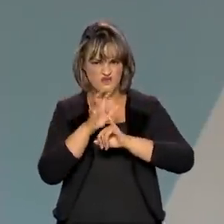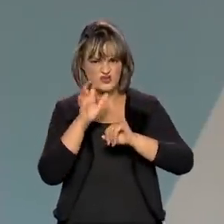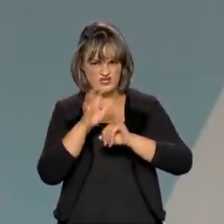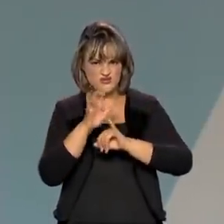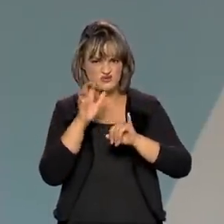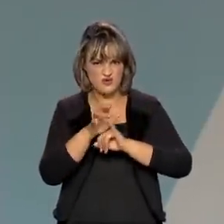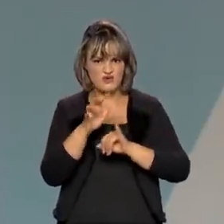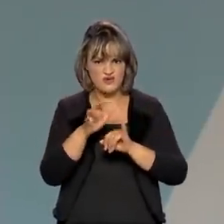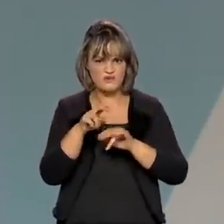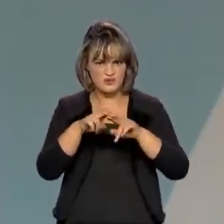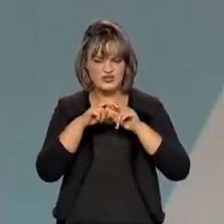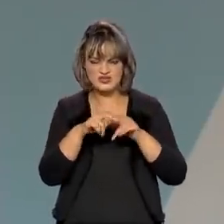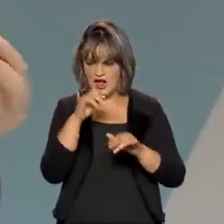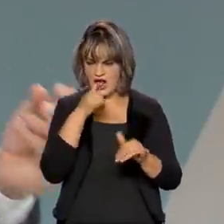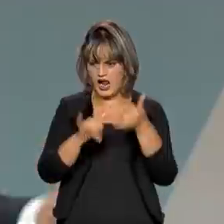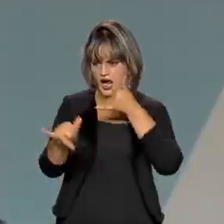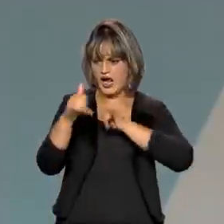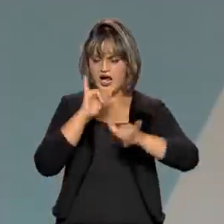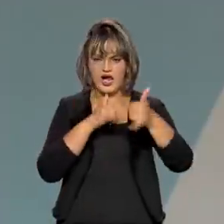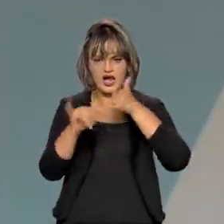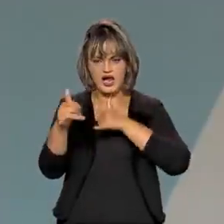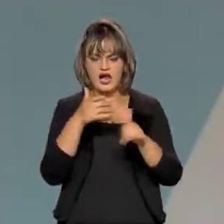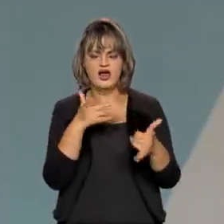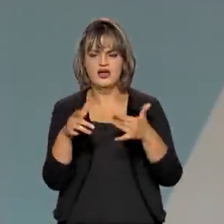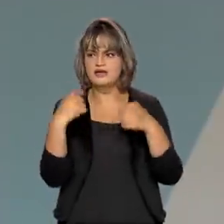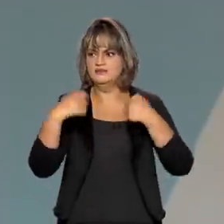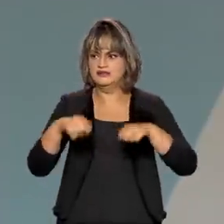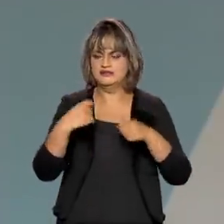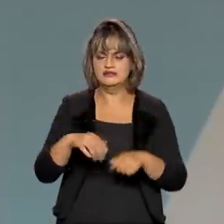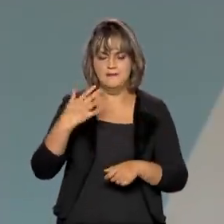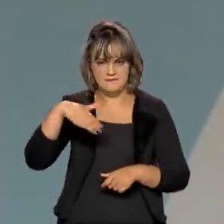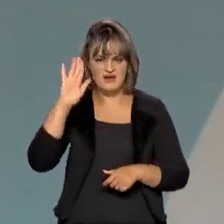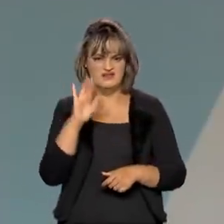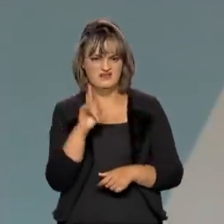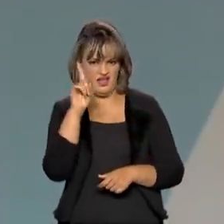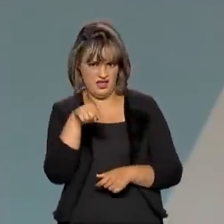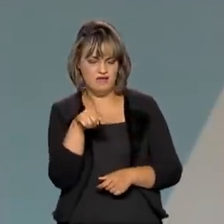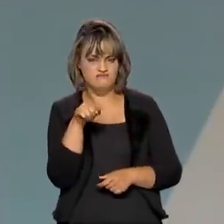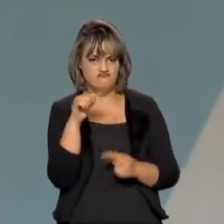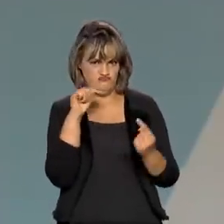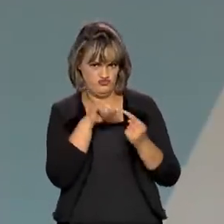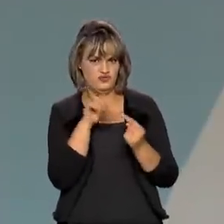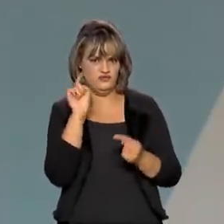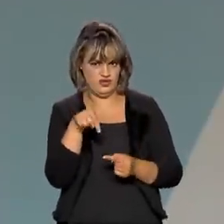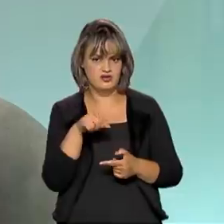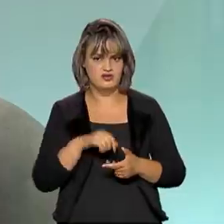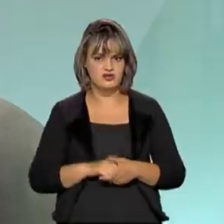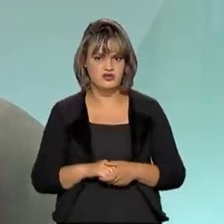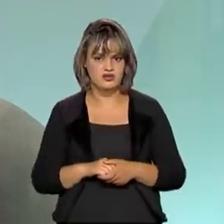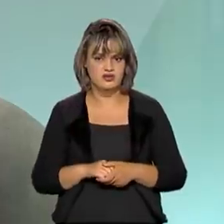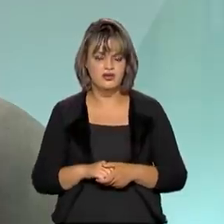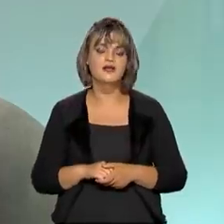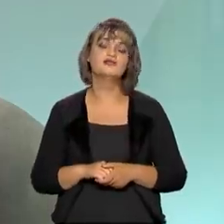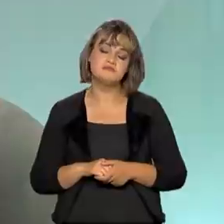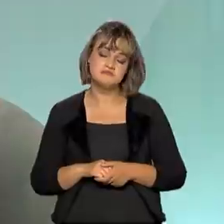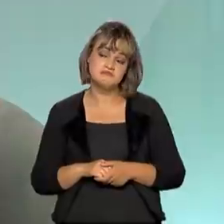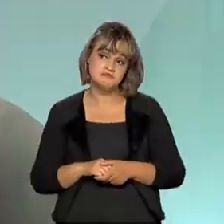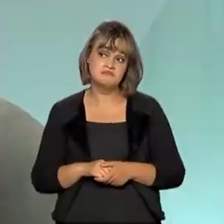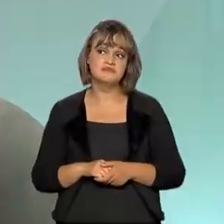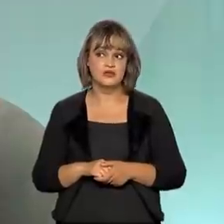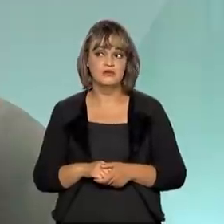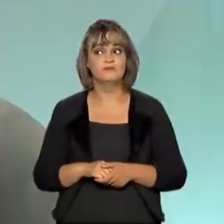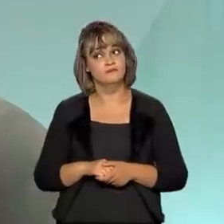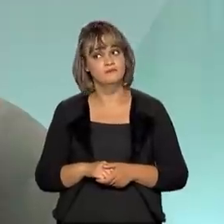a pressionar a questão da oferta de energia elétrica no país atualmente? Eu diria que o